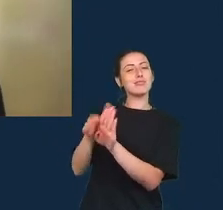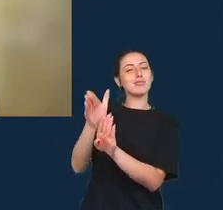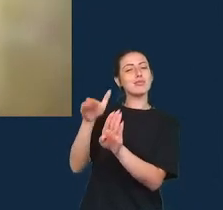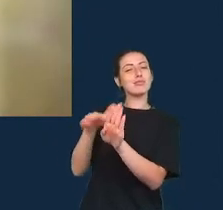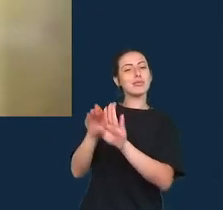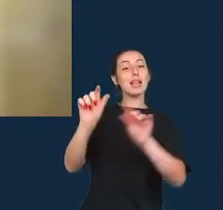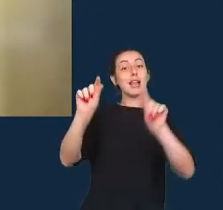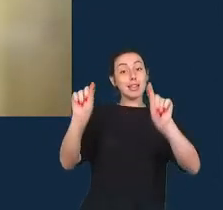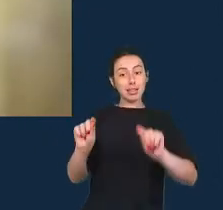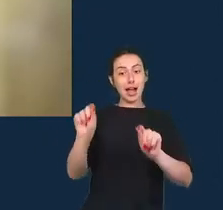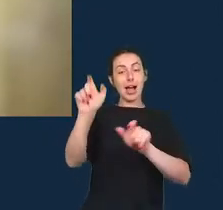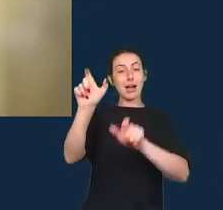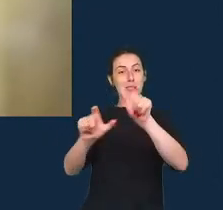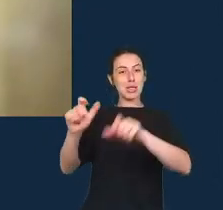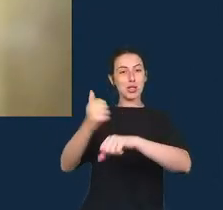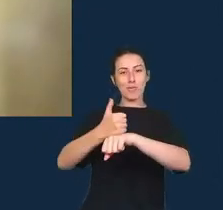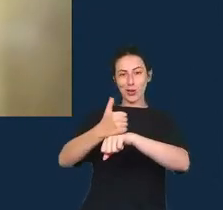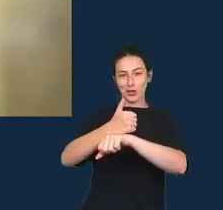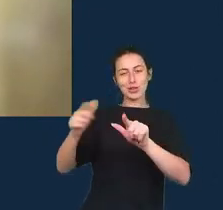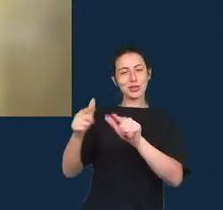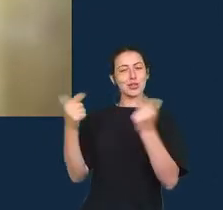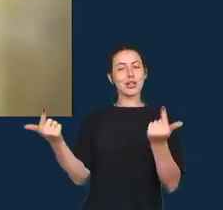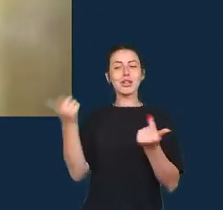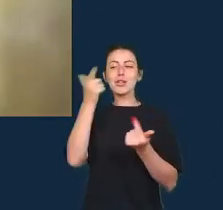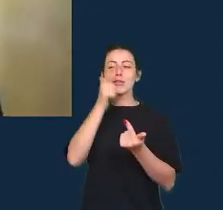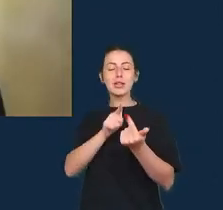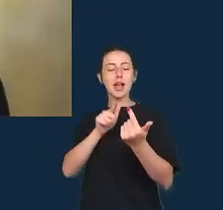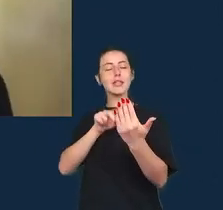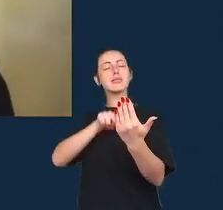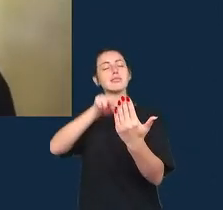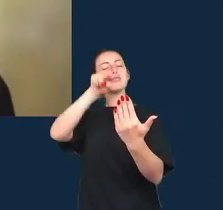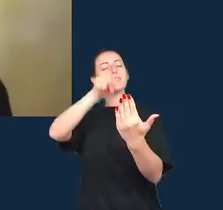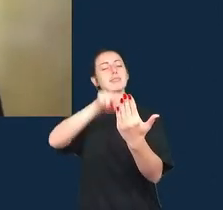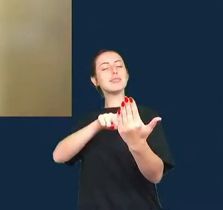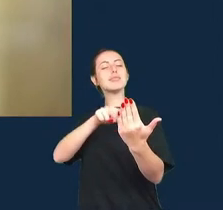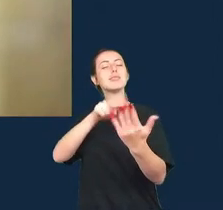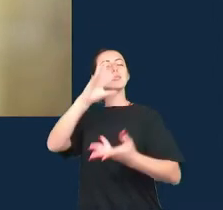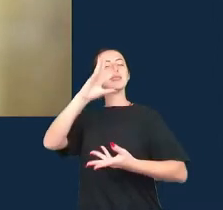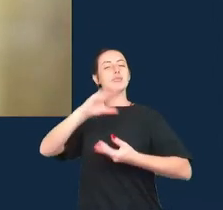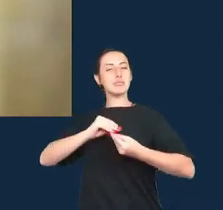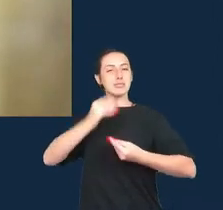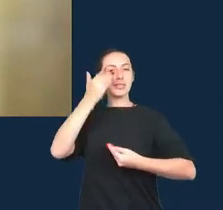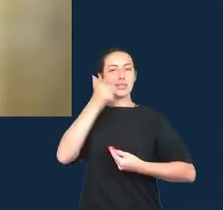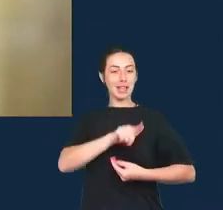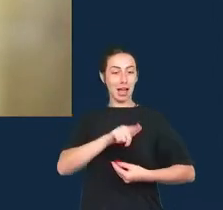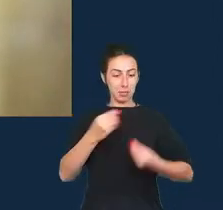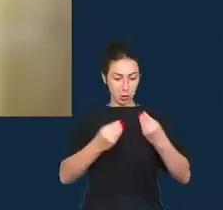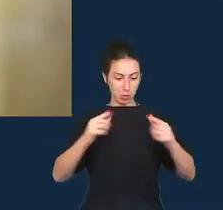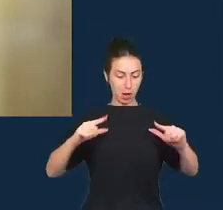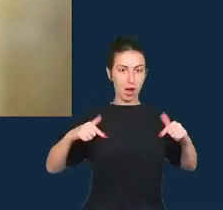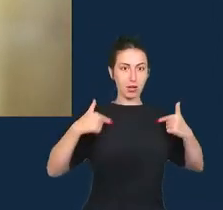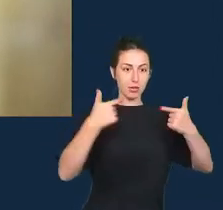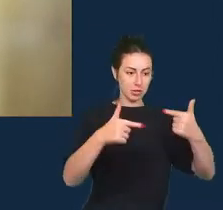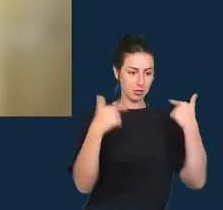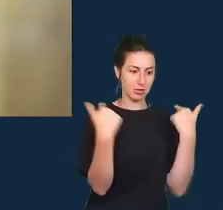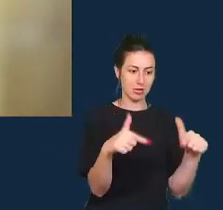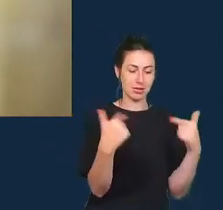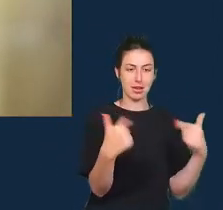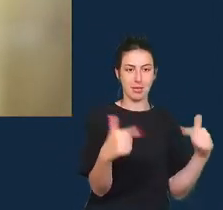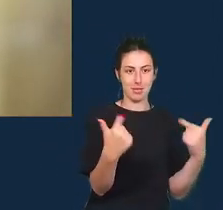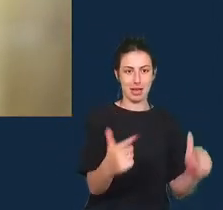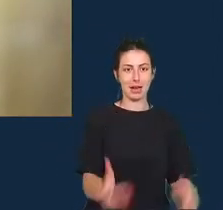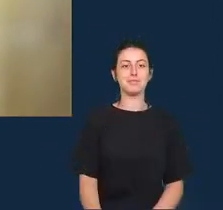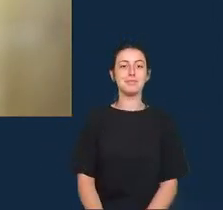jornalistas para fazer esse tipo de investigações em seu próprio trabalho eu acho que